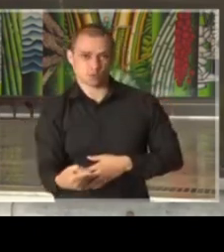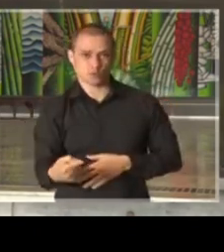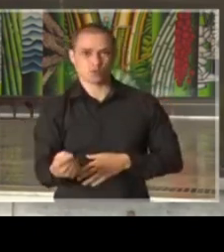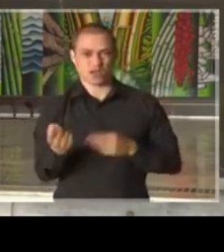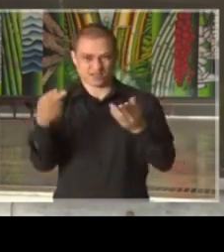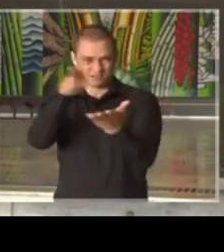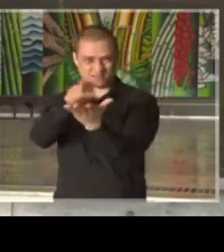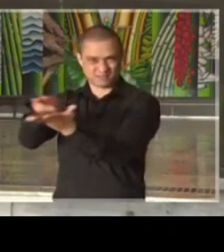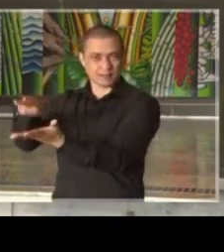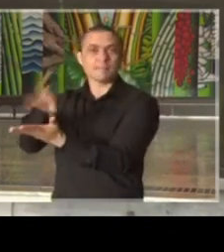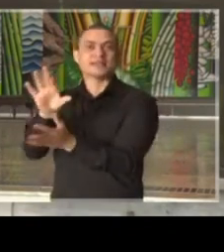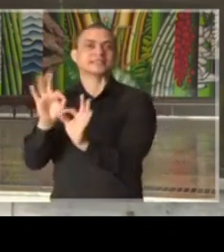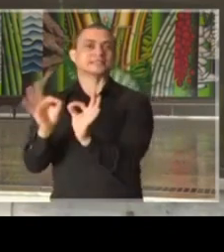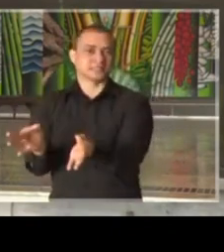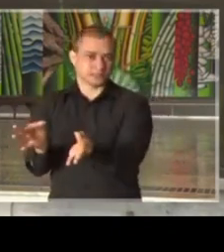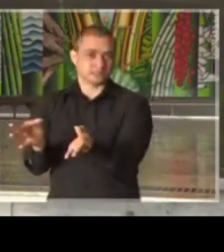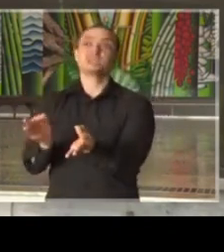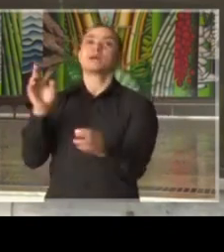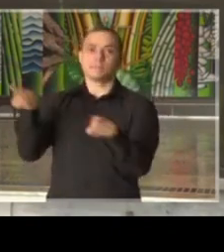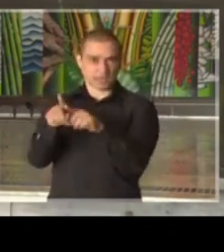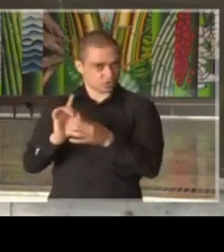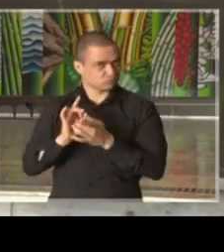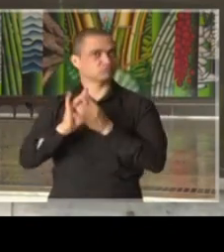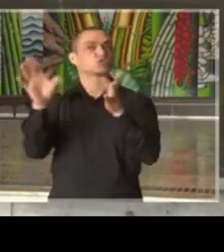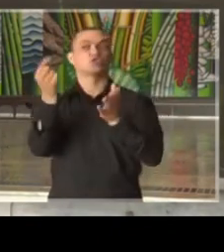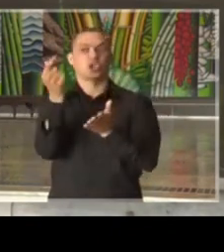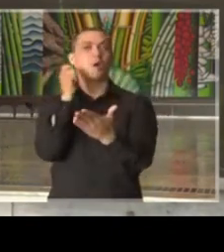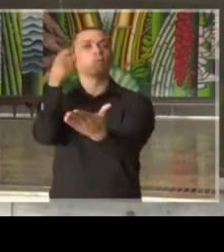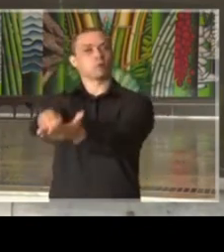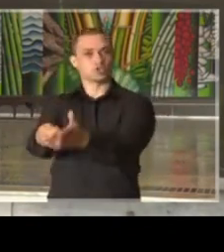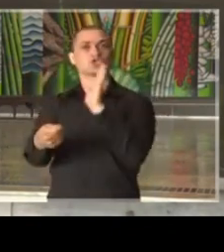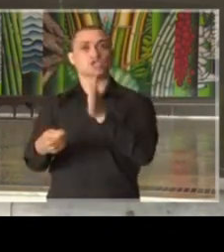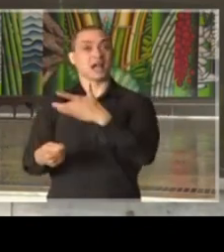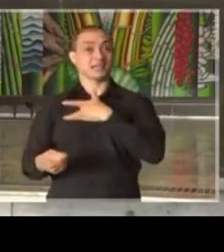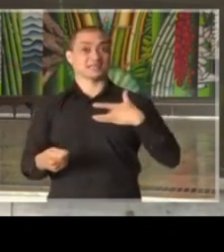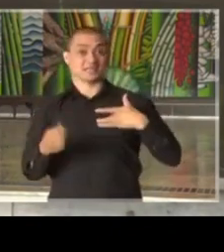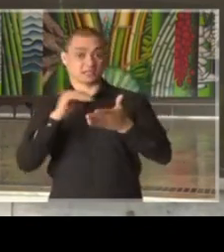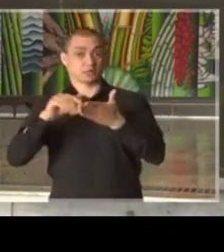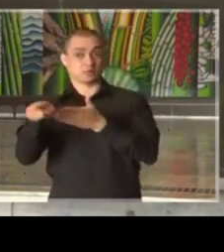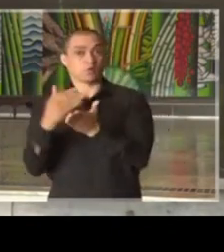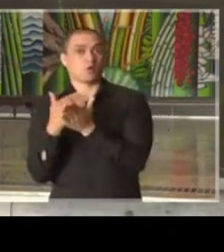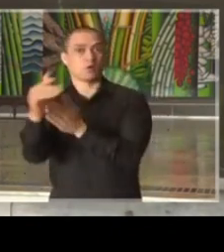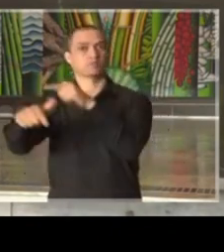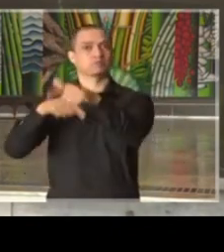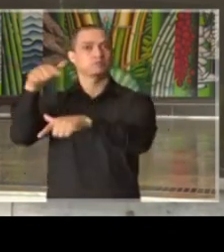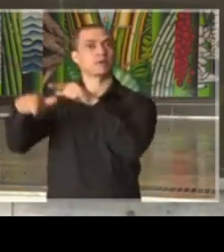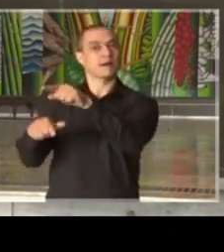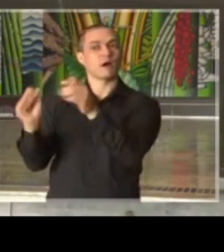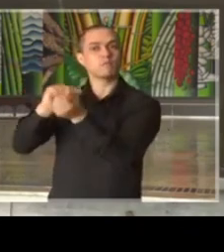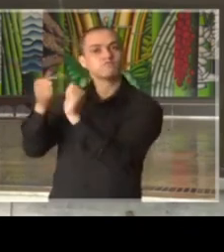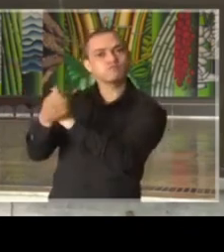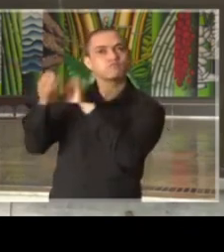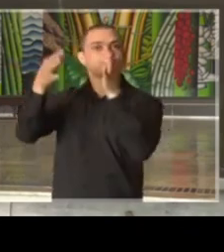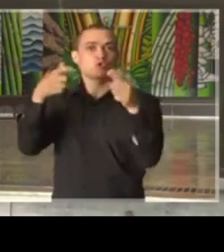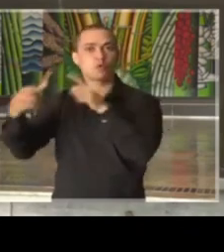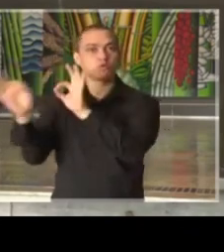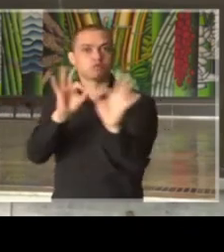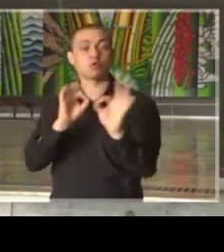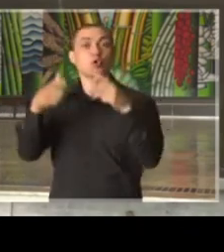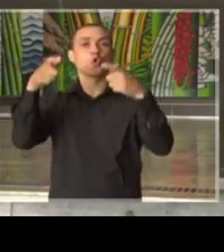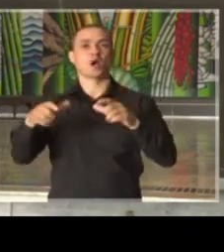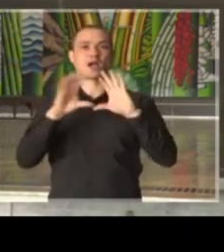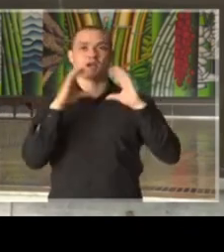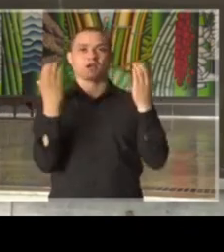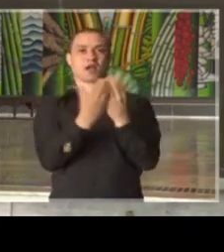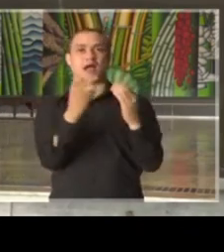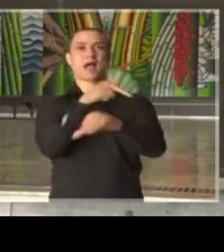complexidade, já liberados recursos para a Secretaria de Saúde iniciar as obras de adaptação do Pacaembu